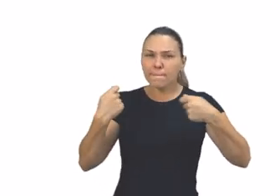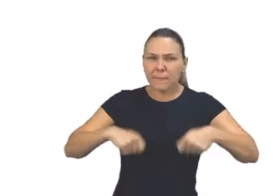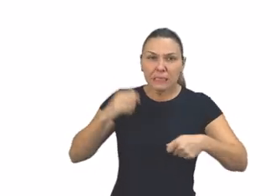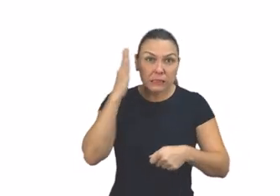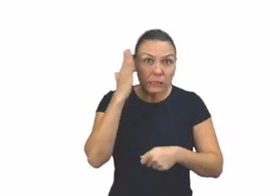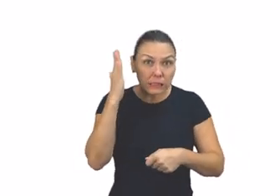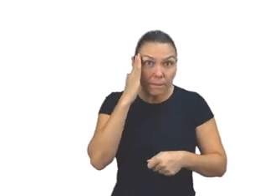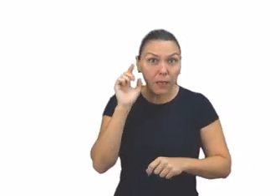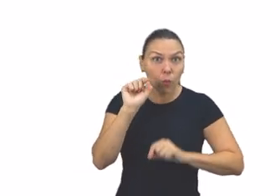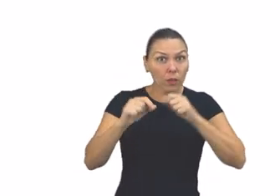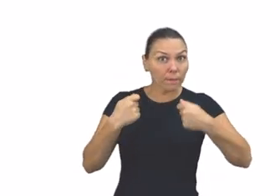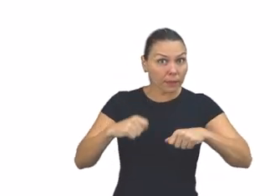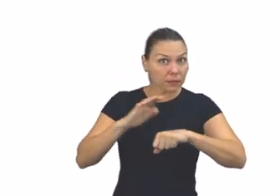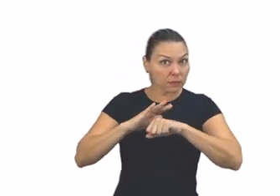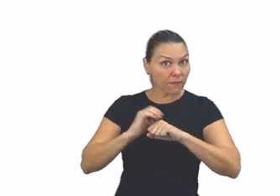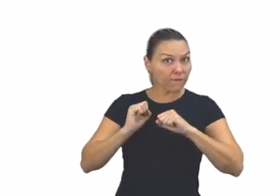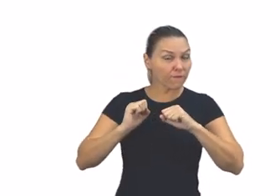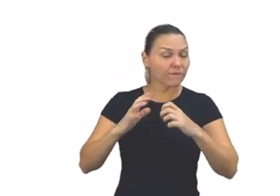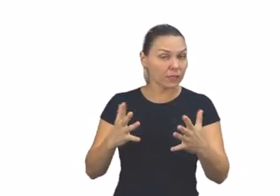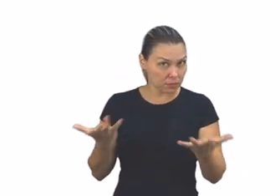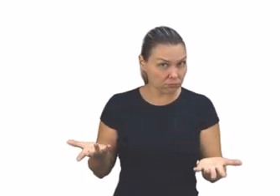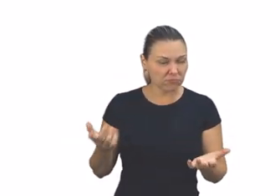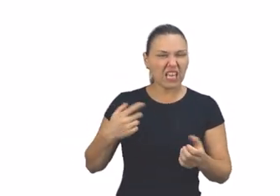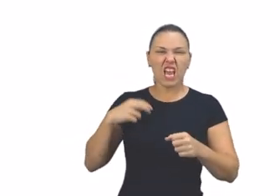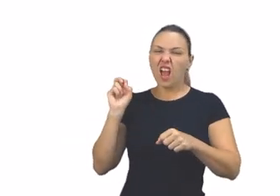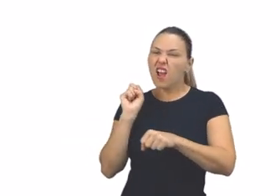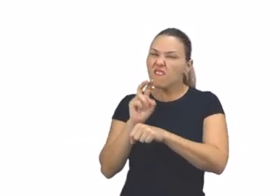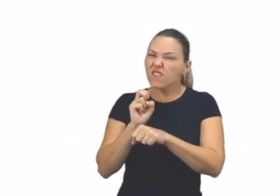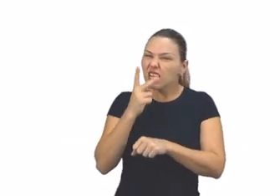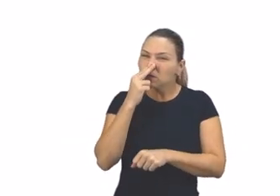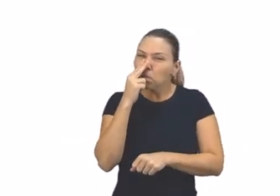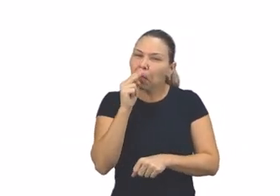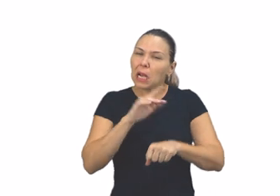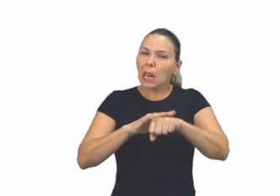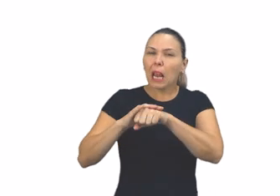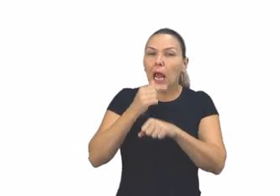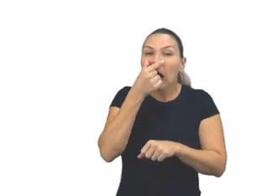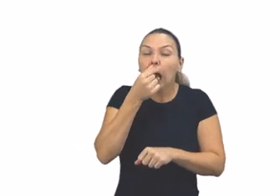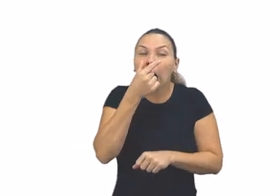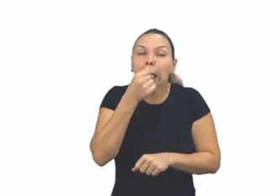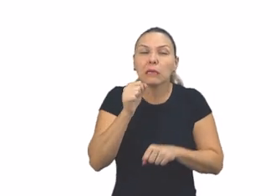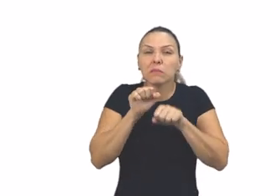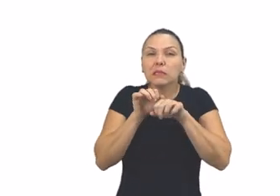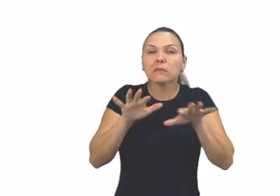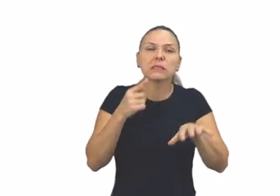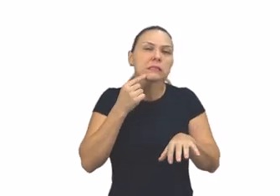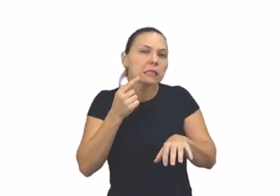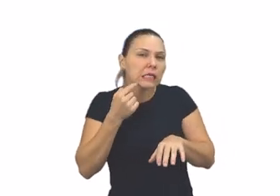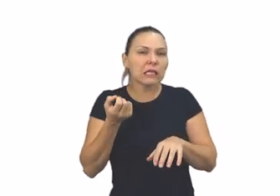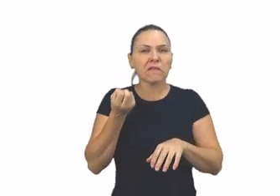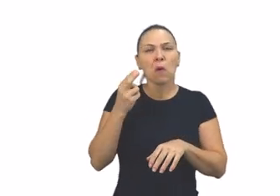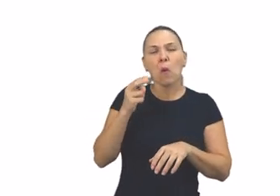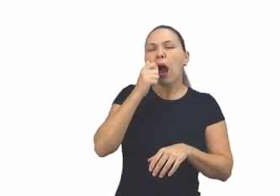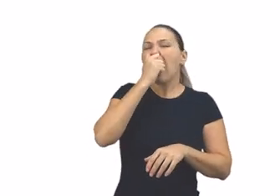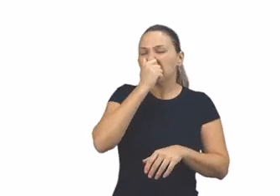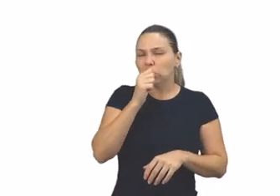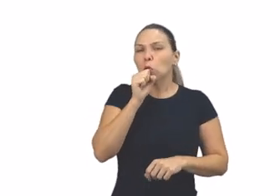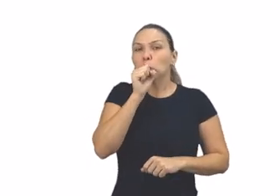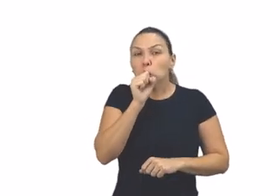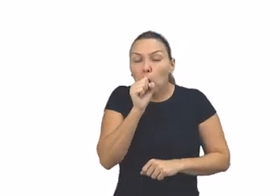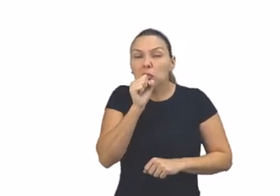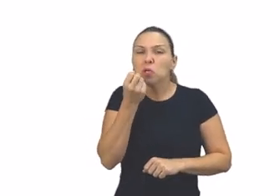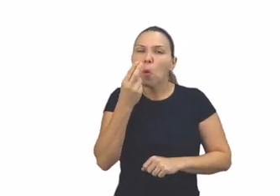Coronavírus. O que você precisa saber e fazer. O coronavírus é um vírus que causa doença similar a uma gripe. Ele é transmitido pela saliva,